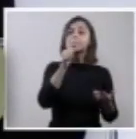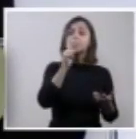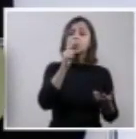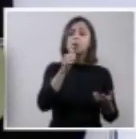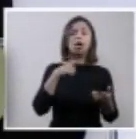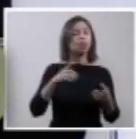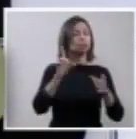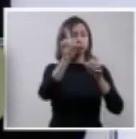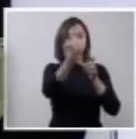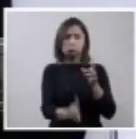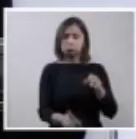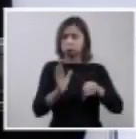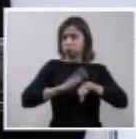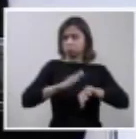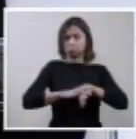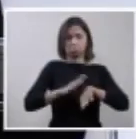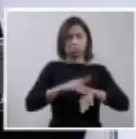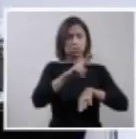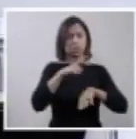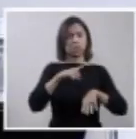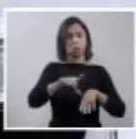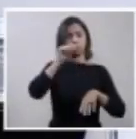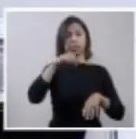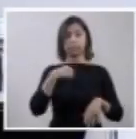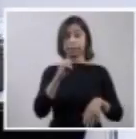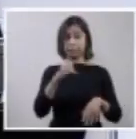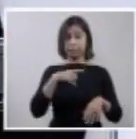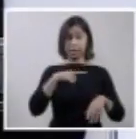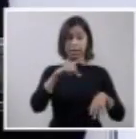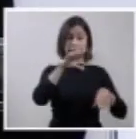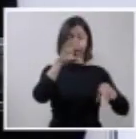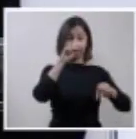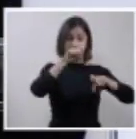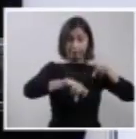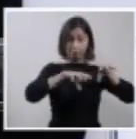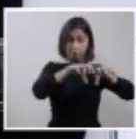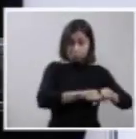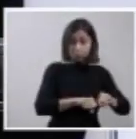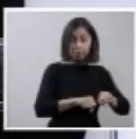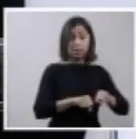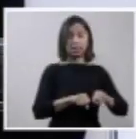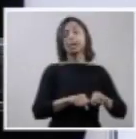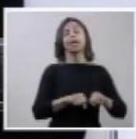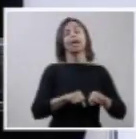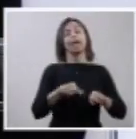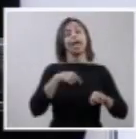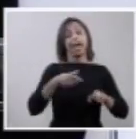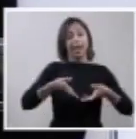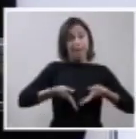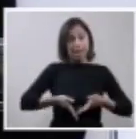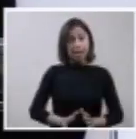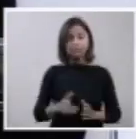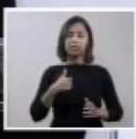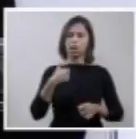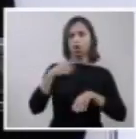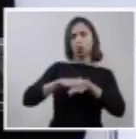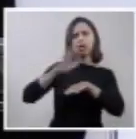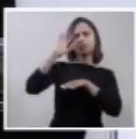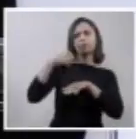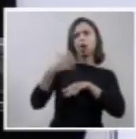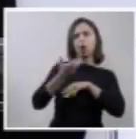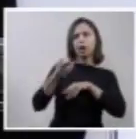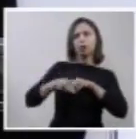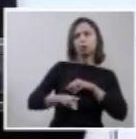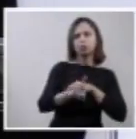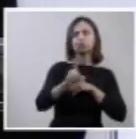levar a gravidez a termo. É uma opção dela. Porque não teria o direito de interrompê-la, no caso de saber que tem no